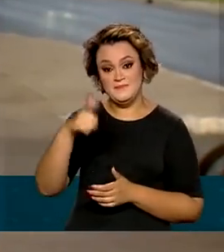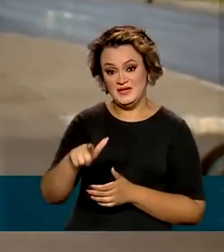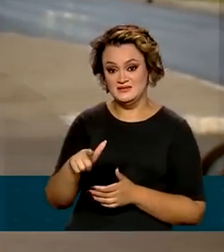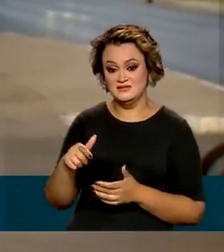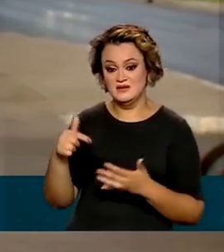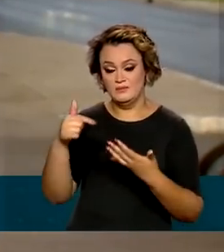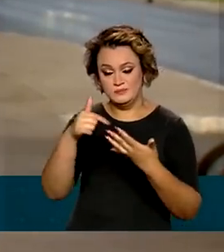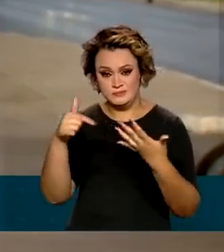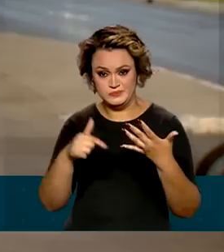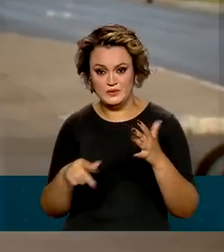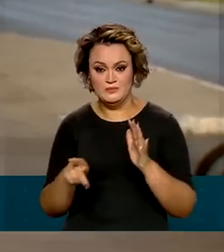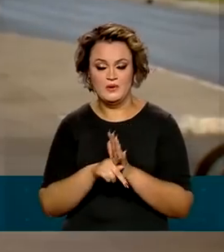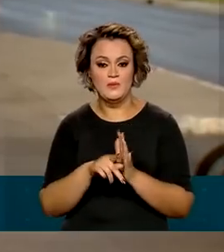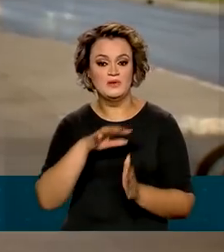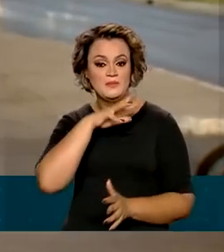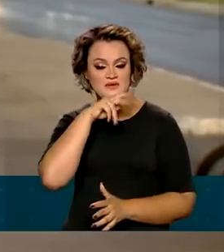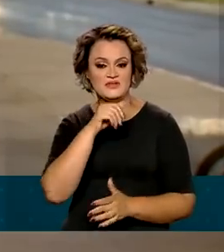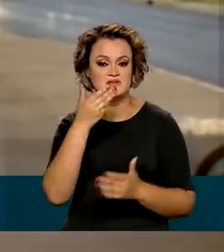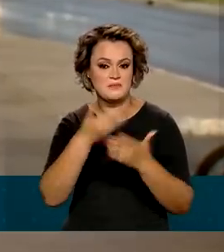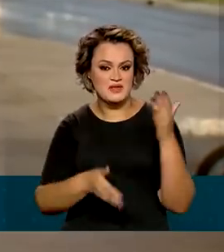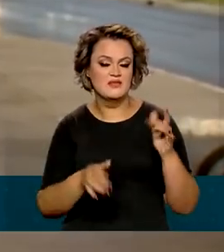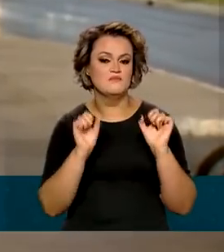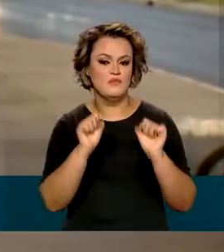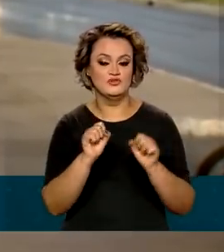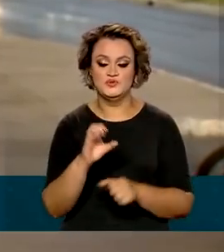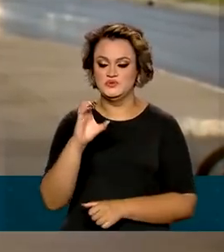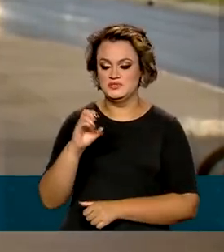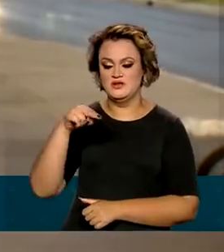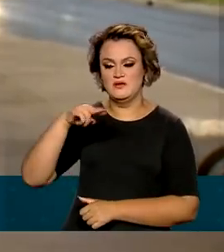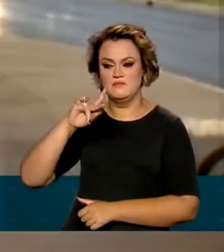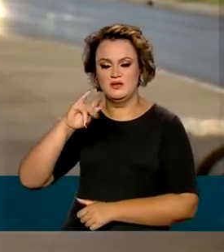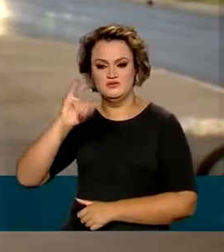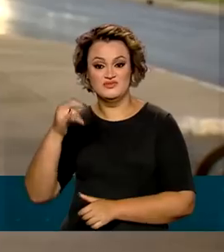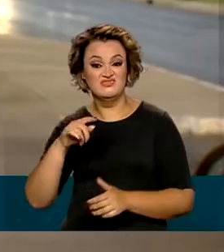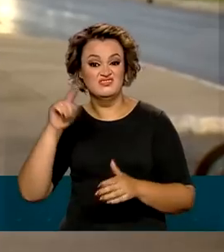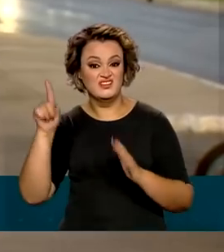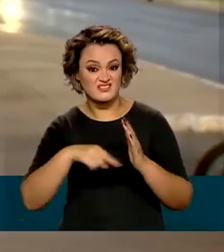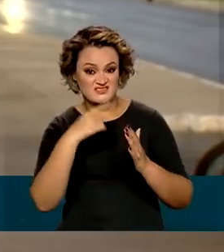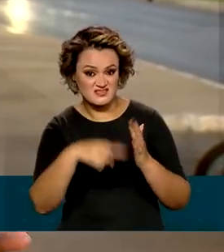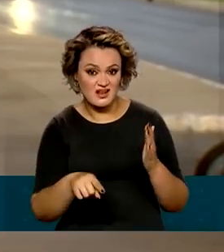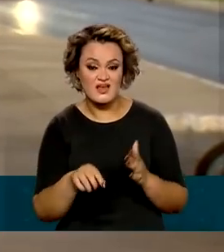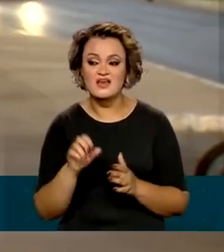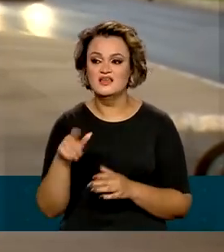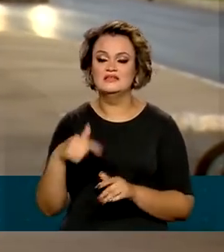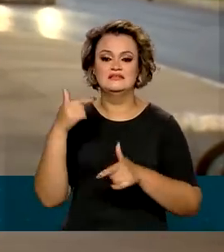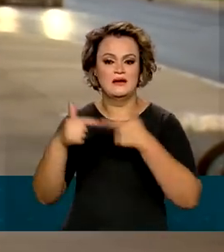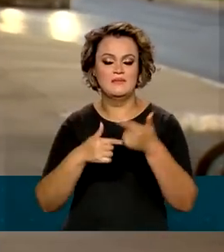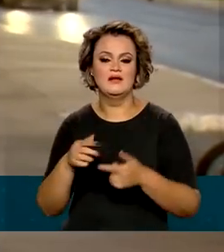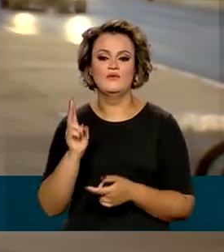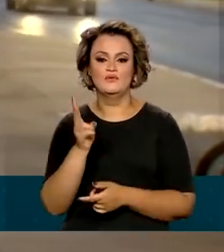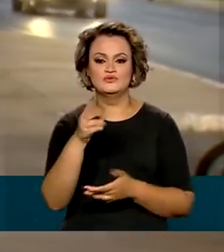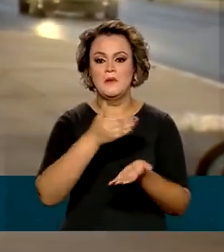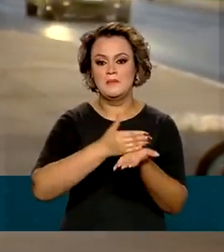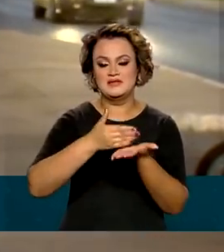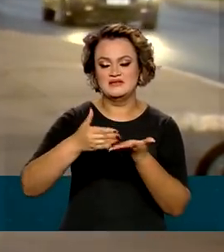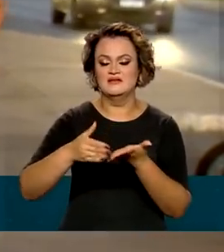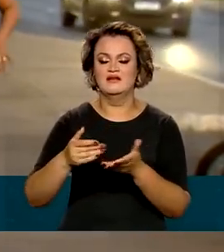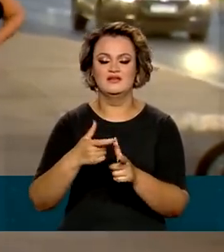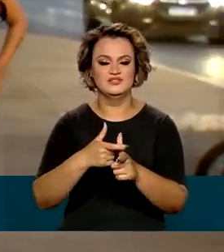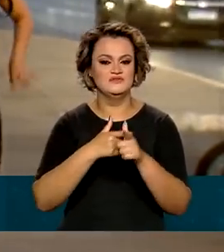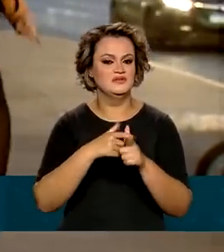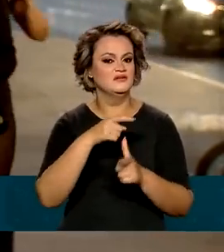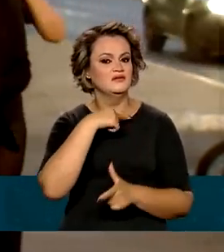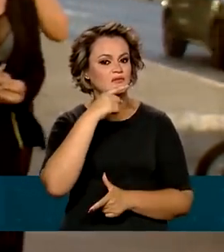benefícios previdenciários bloqueados e o CNPJ cancelado e fica impossibilitado de parcelar os débitos